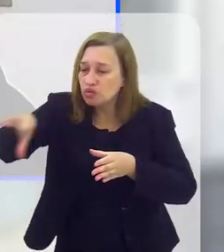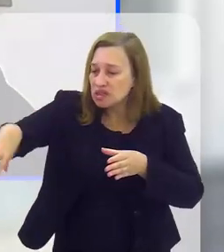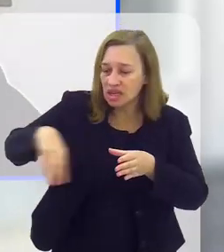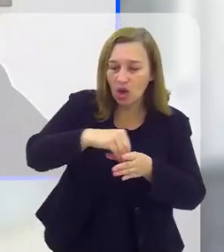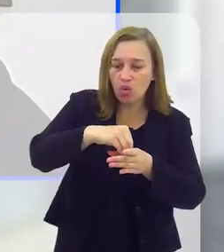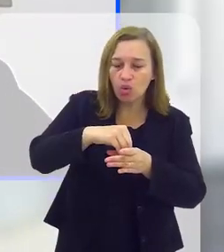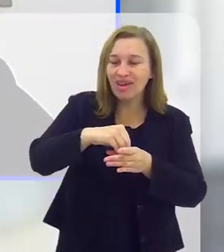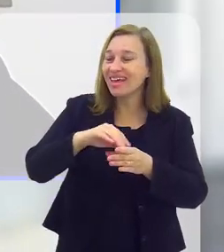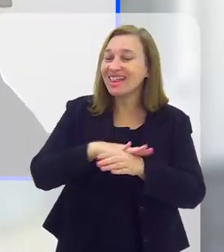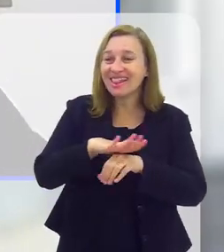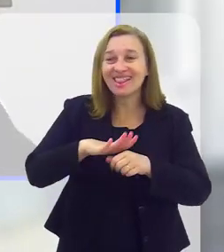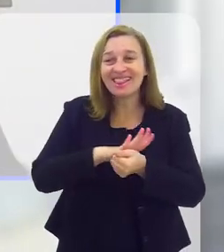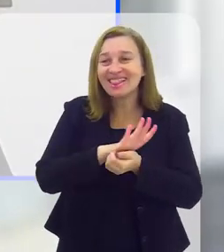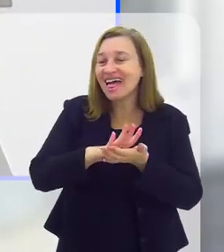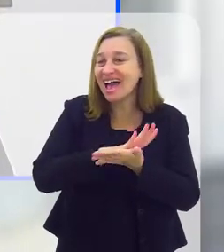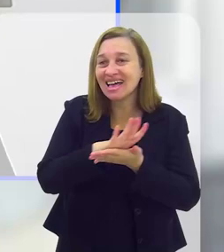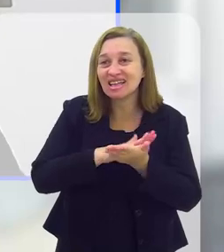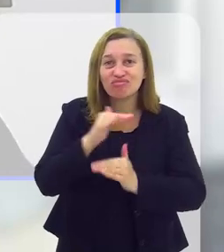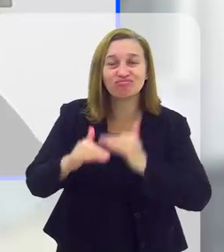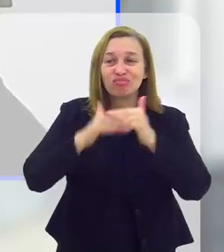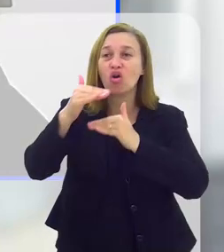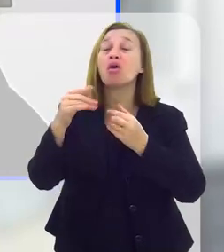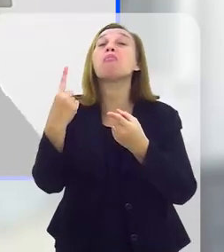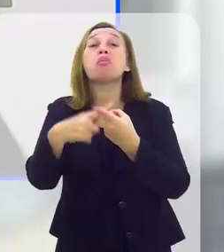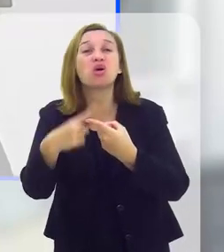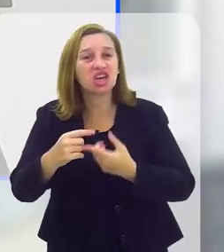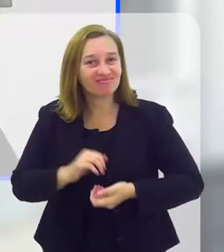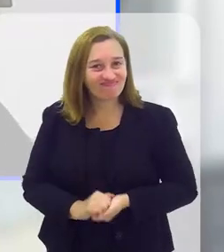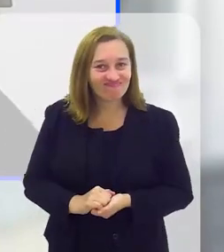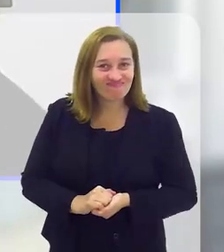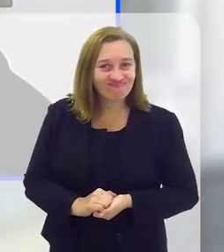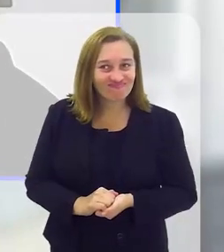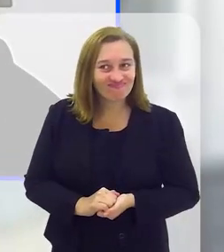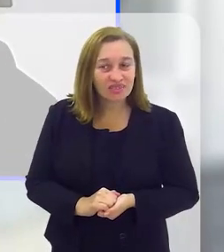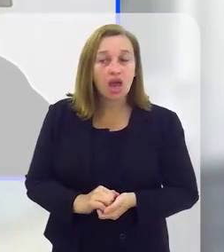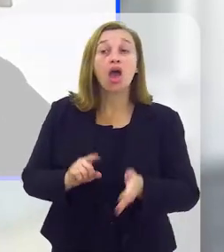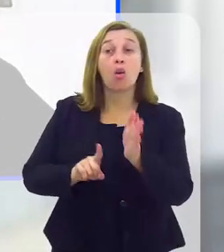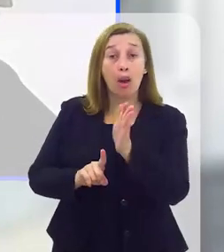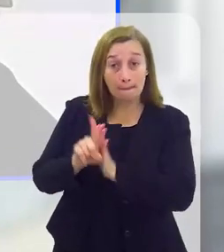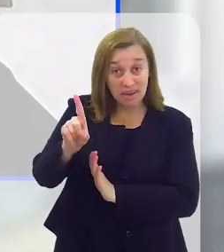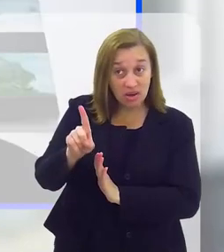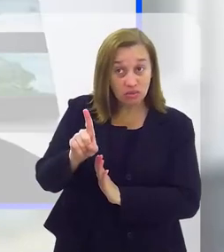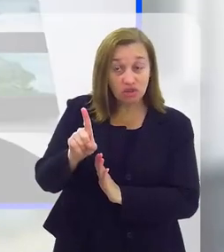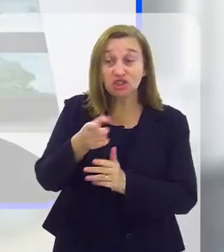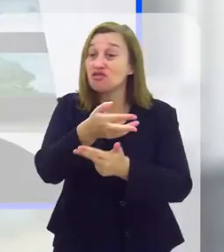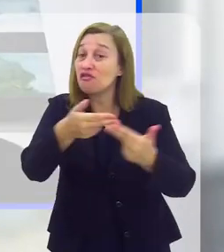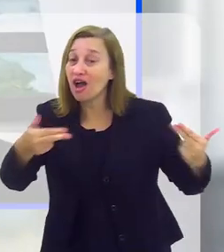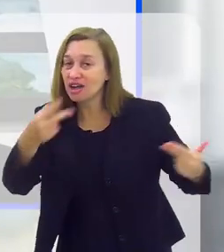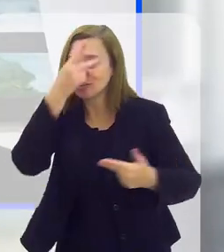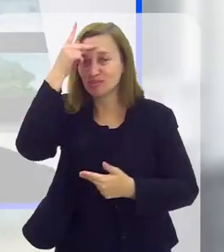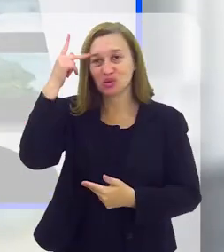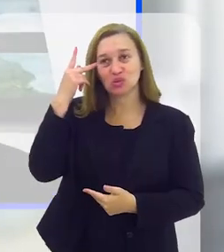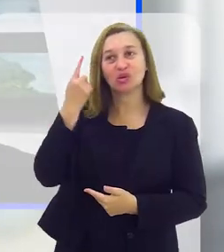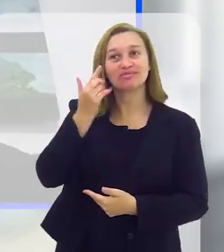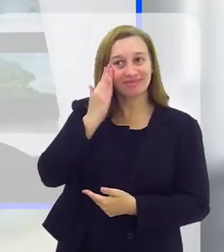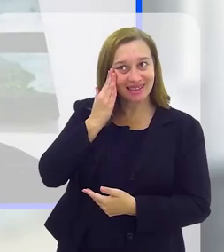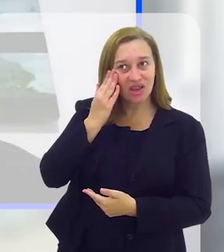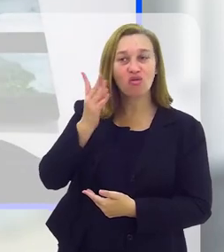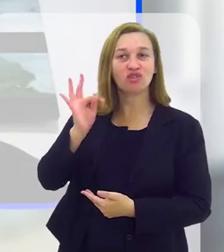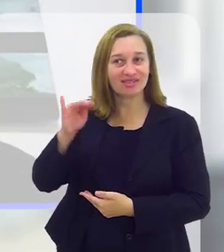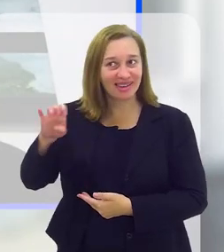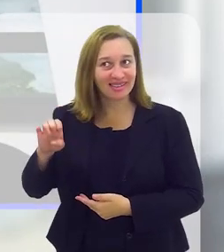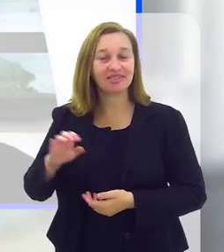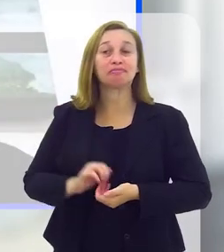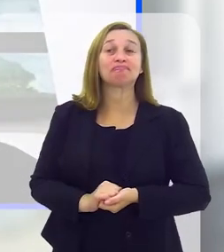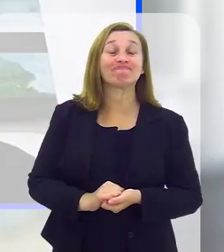Nada que, nada que se implanta lá vai para frente, mas por que será que não vai? É, isso é uma pergunta